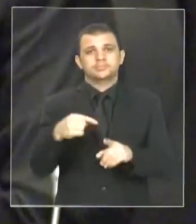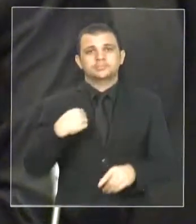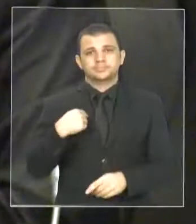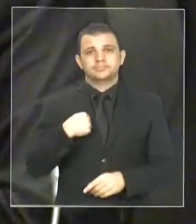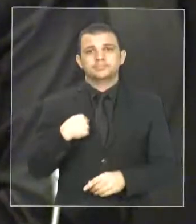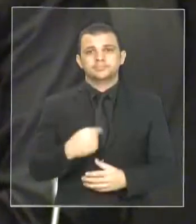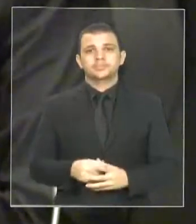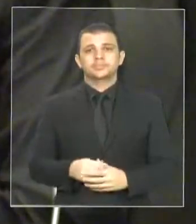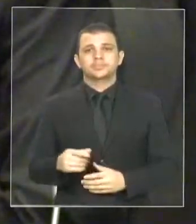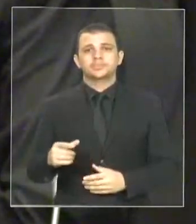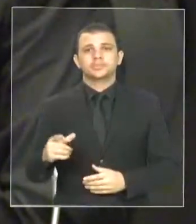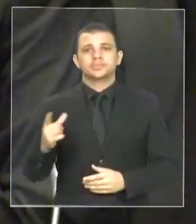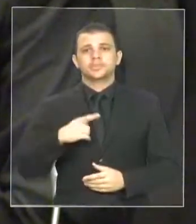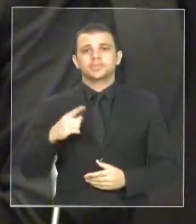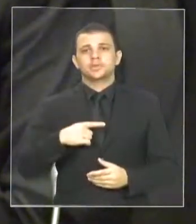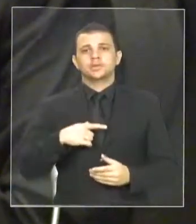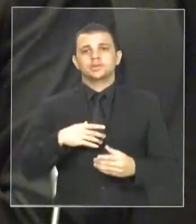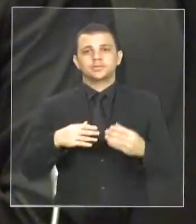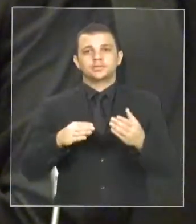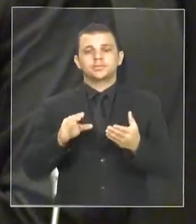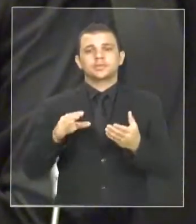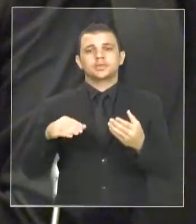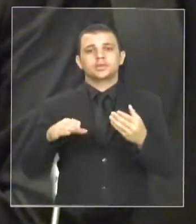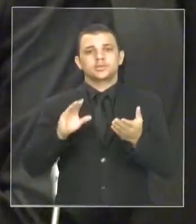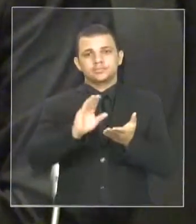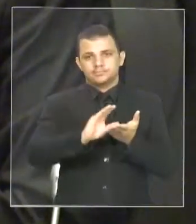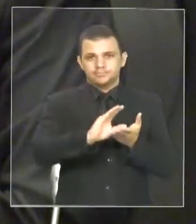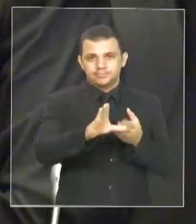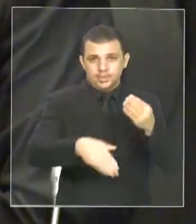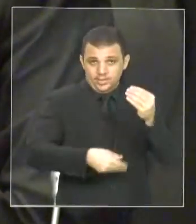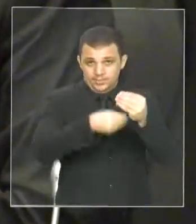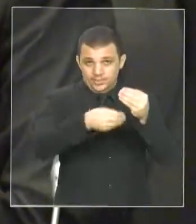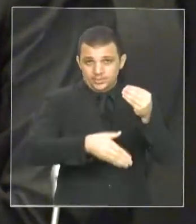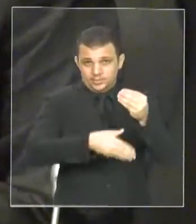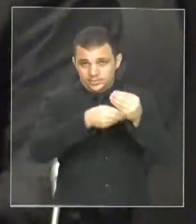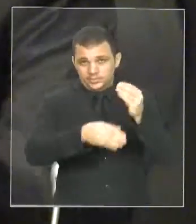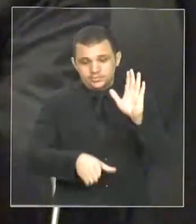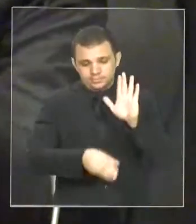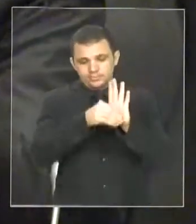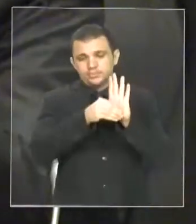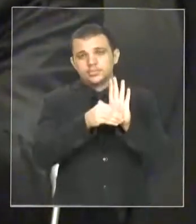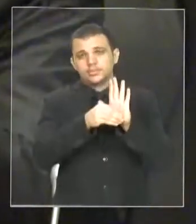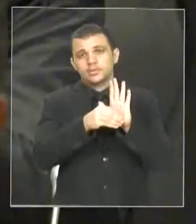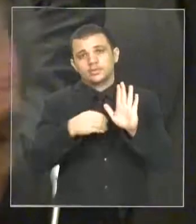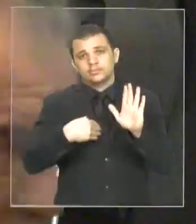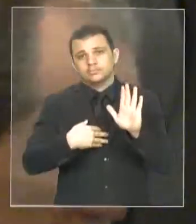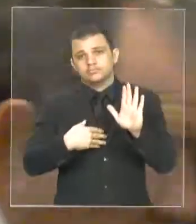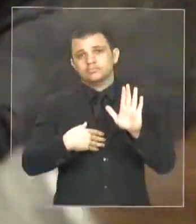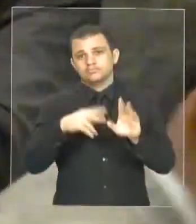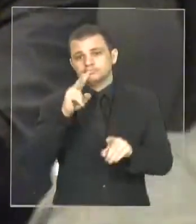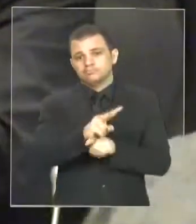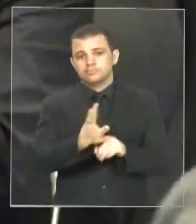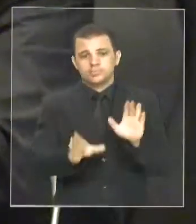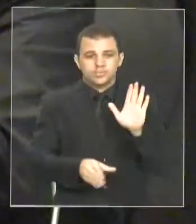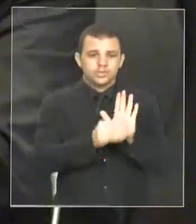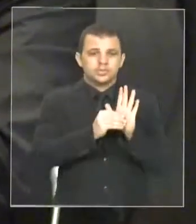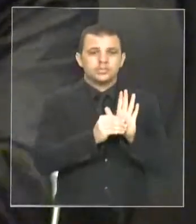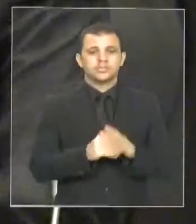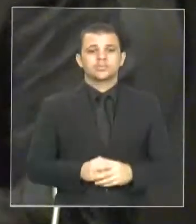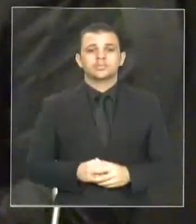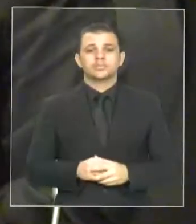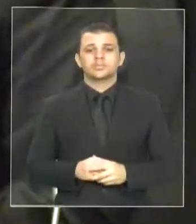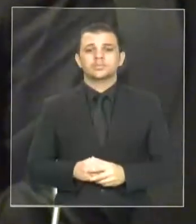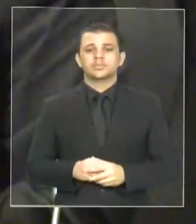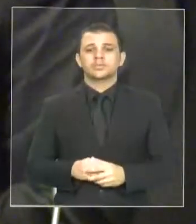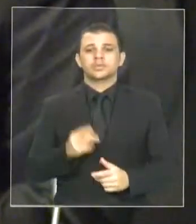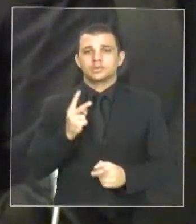e que defendia essa emenda daquela tribuna ali, porque considerava errado que a lei da forma como